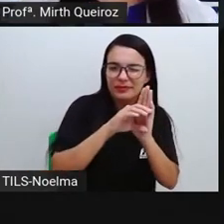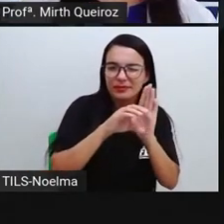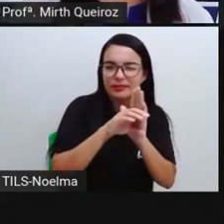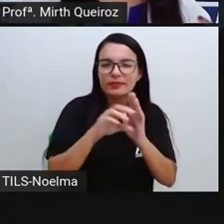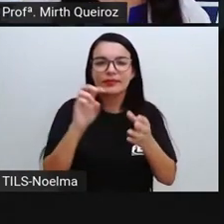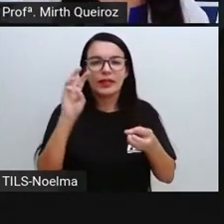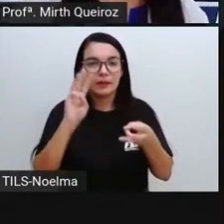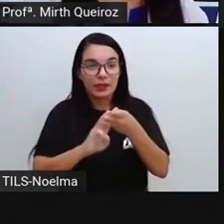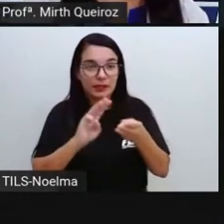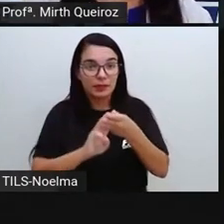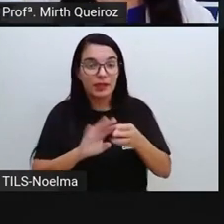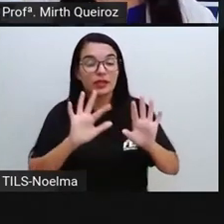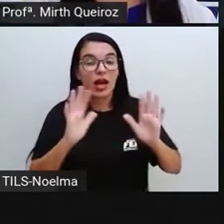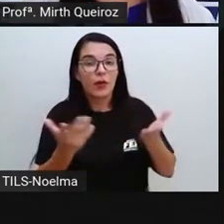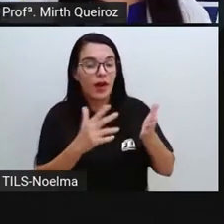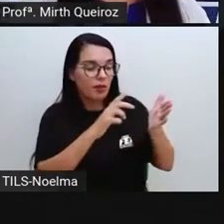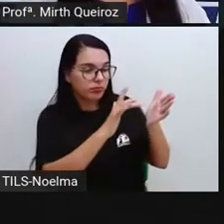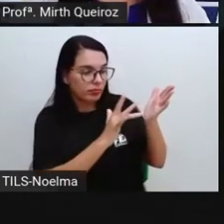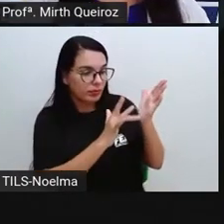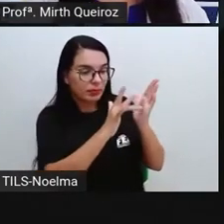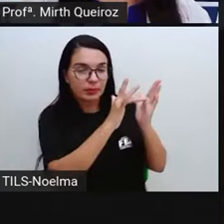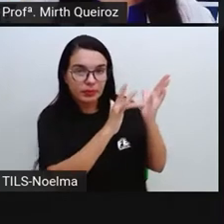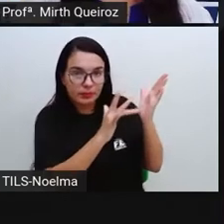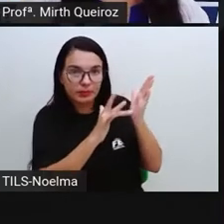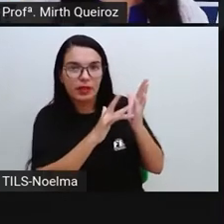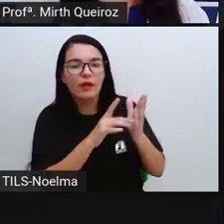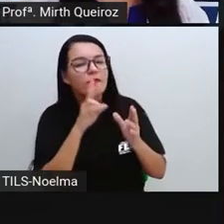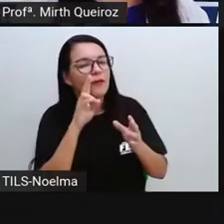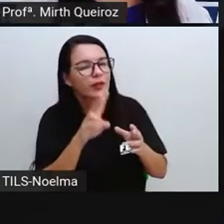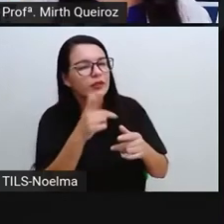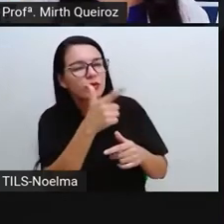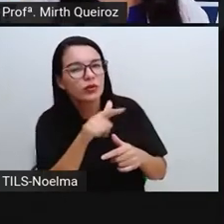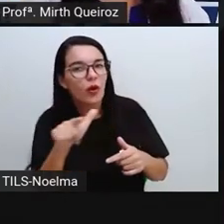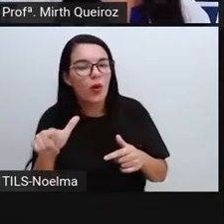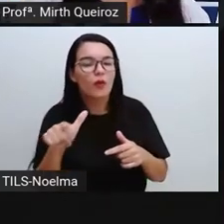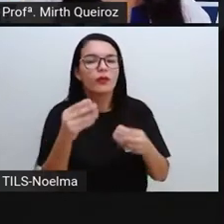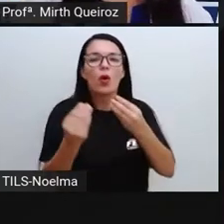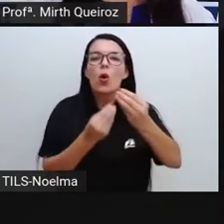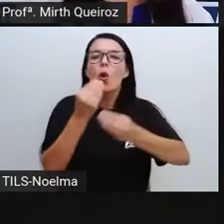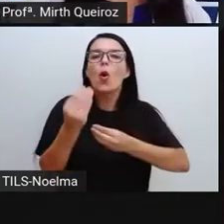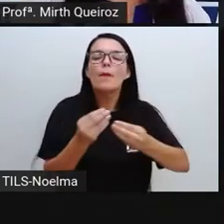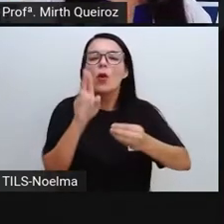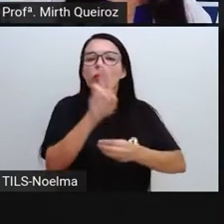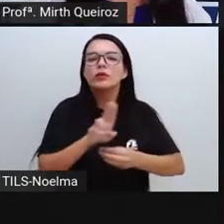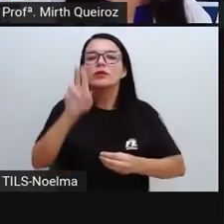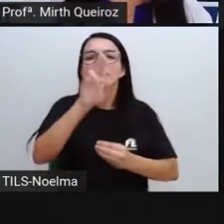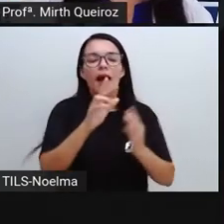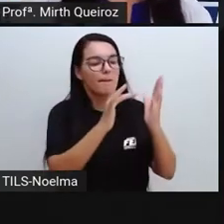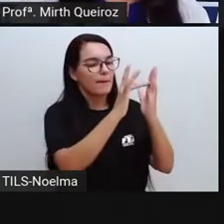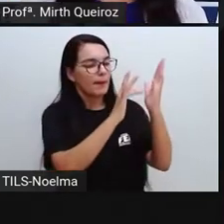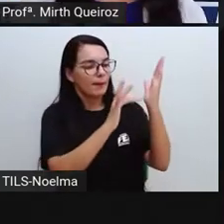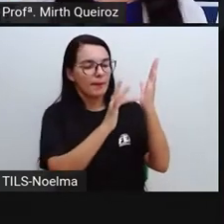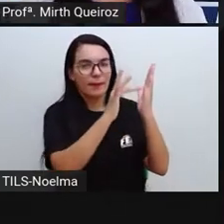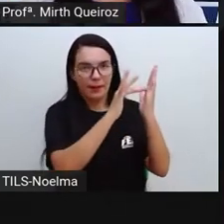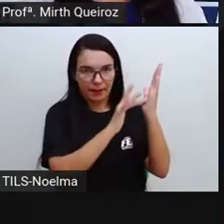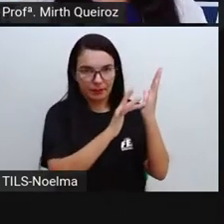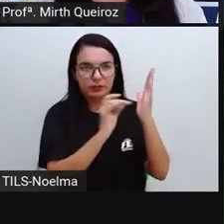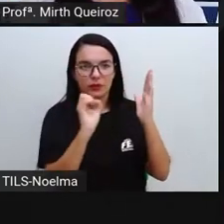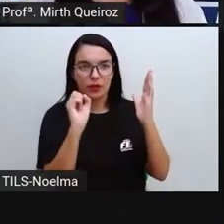a gente já estudou já em outras aulas. A gente vai revisar um pouquinho aí como utilizar a calculadora e